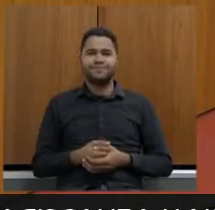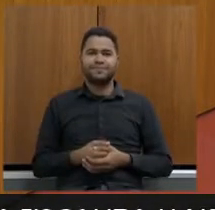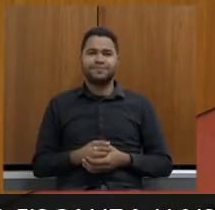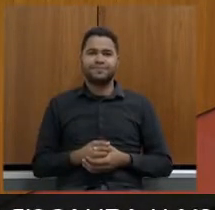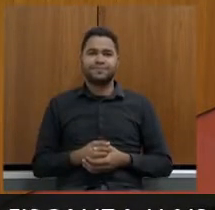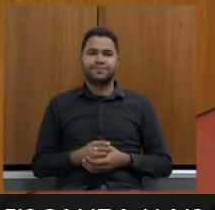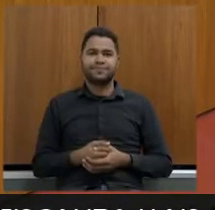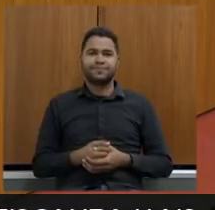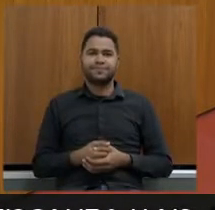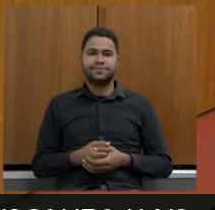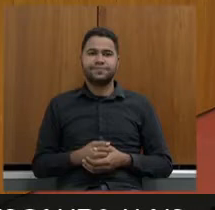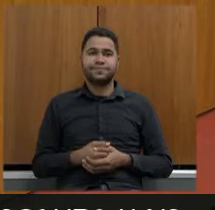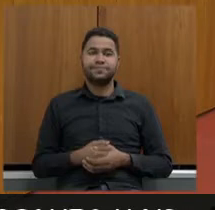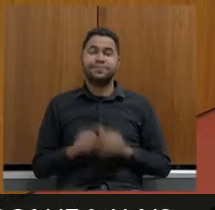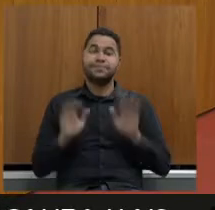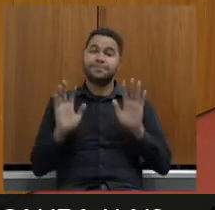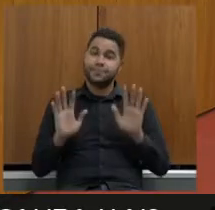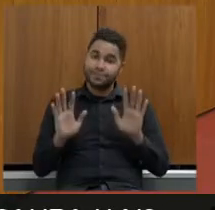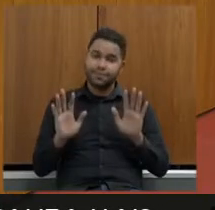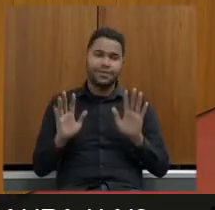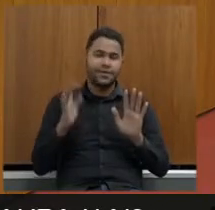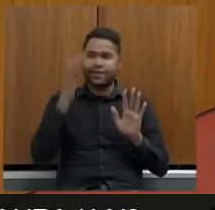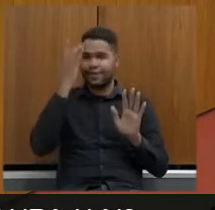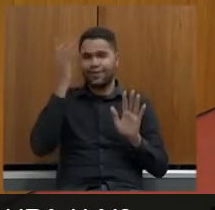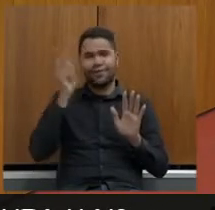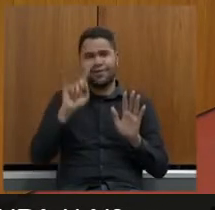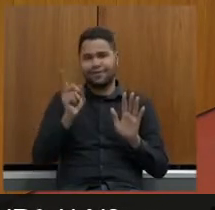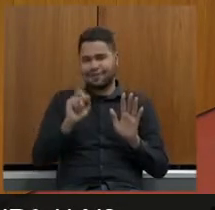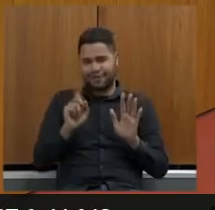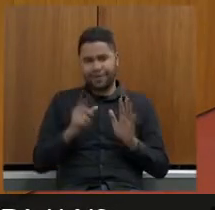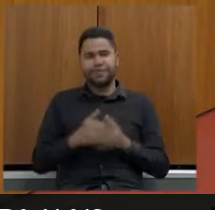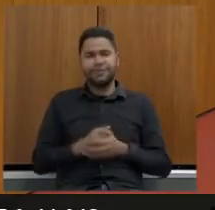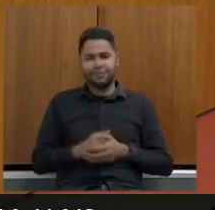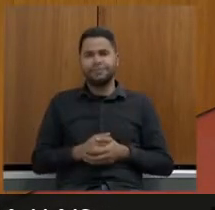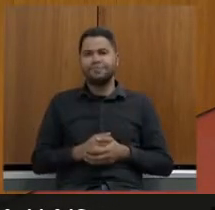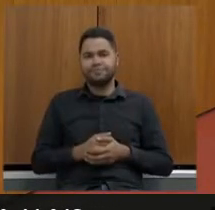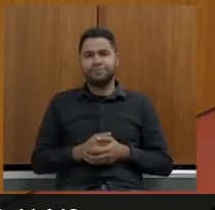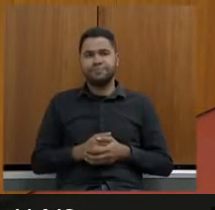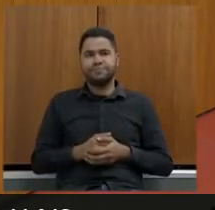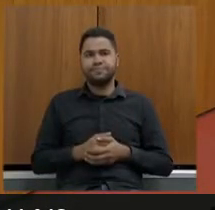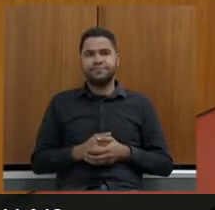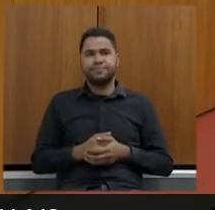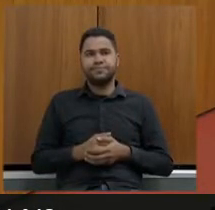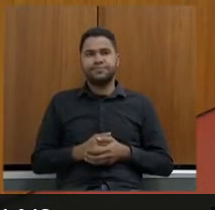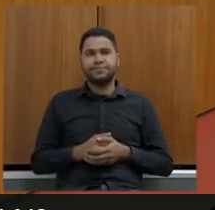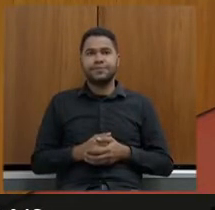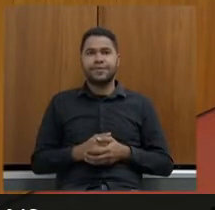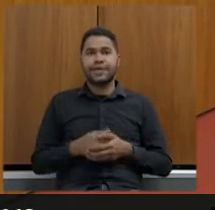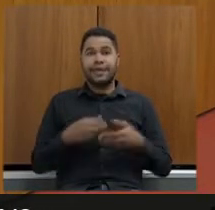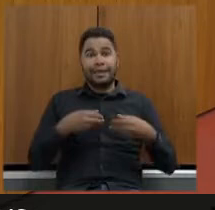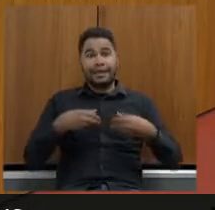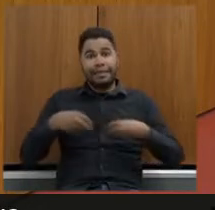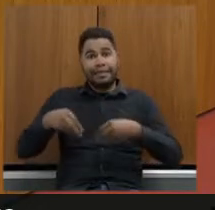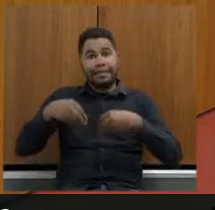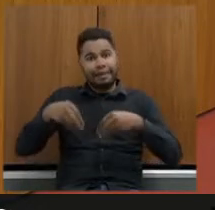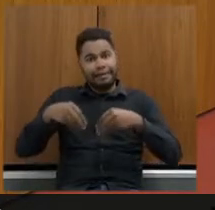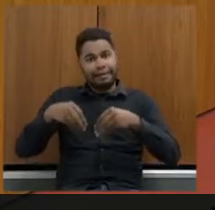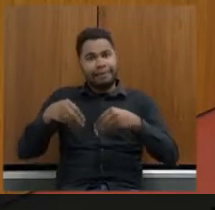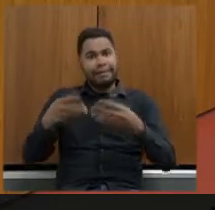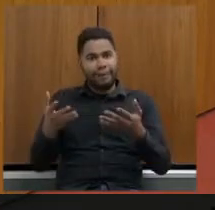não é fácil não mas não é fácil não é bom o dele está bem pior do o meu